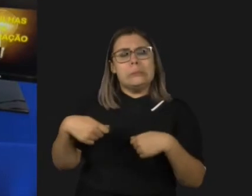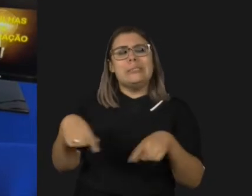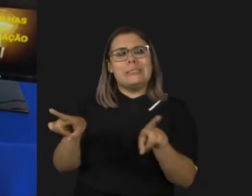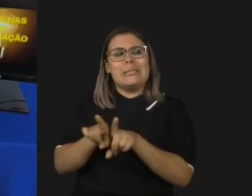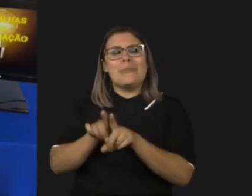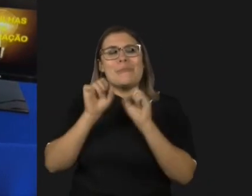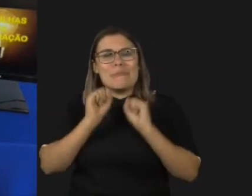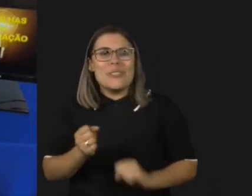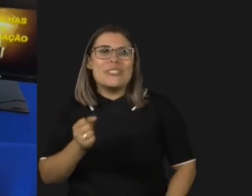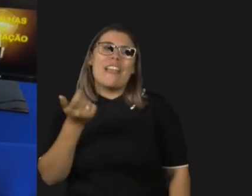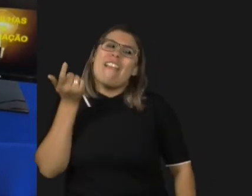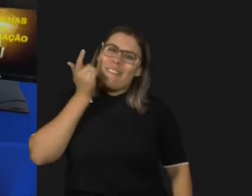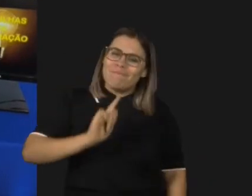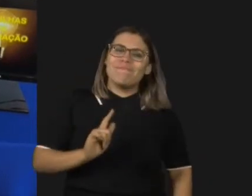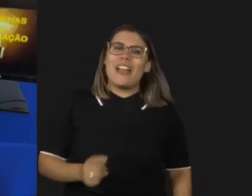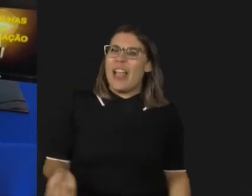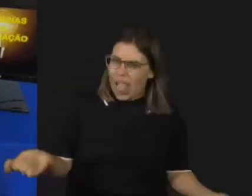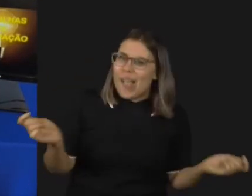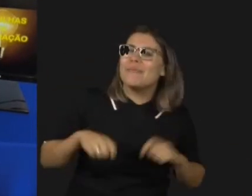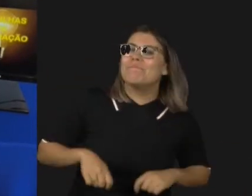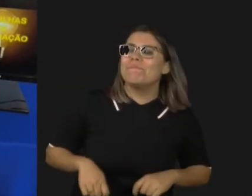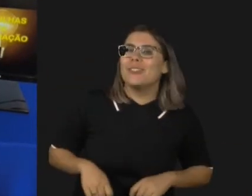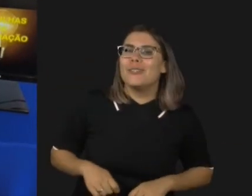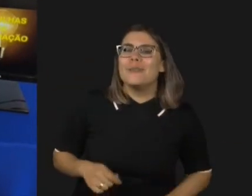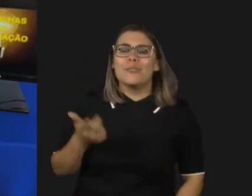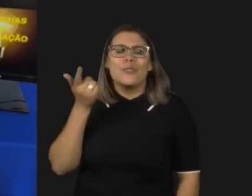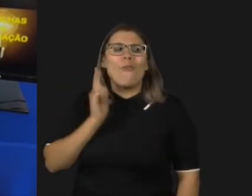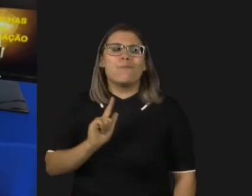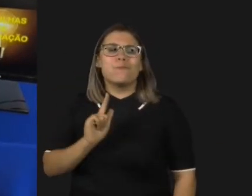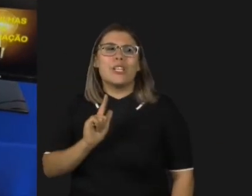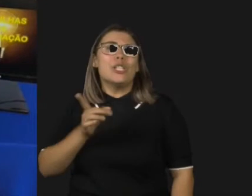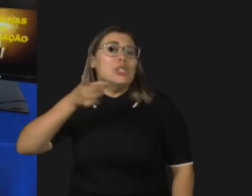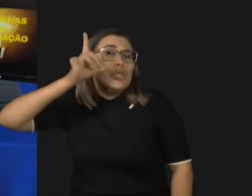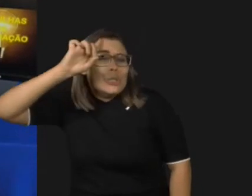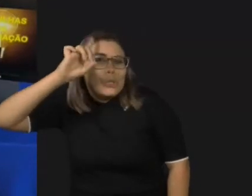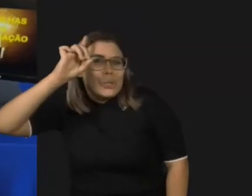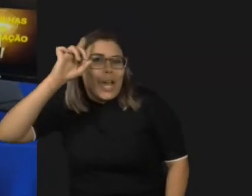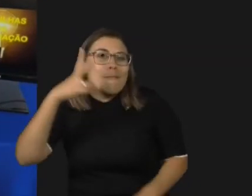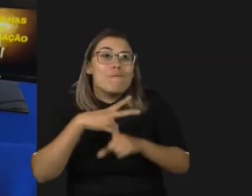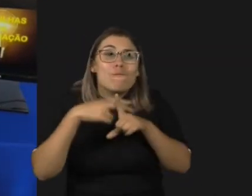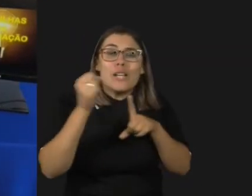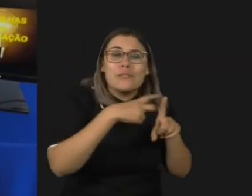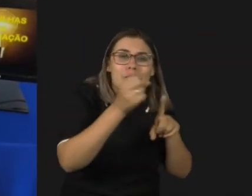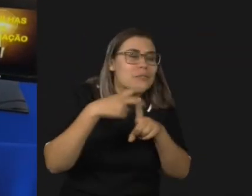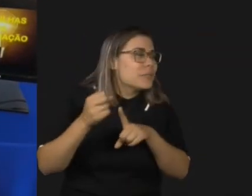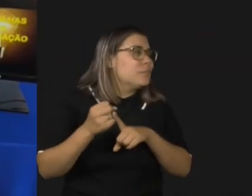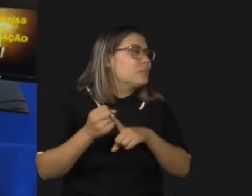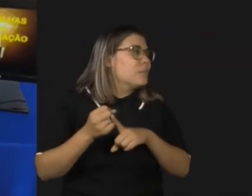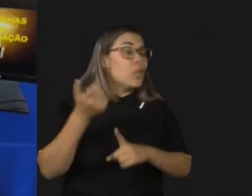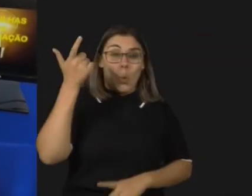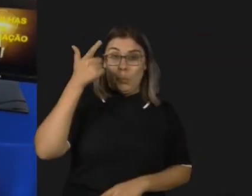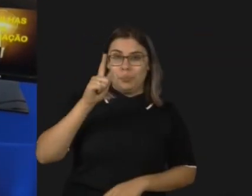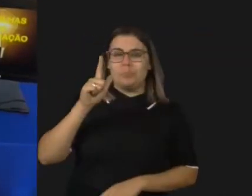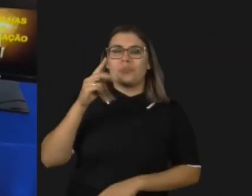porque ele vai dar fagulhas da superação diária e aqui para ilustrar fagulhas uma lâmpada